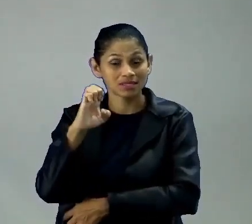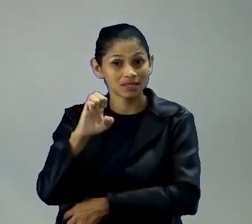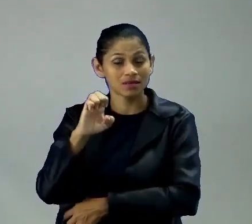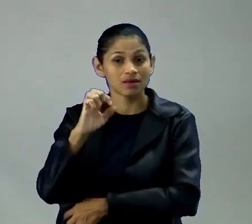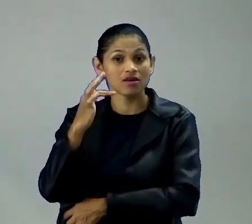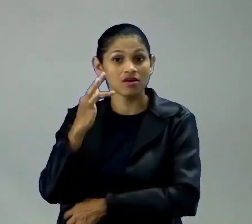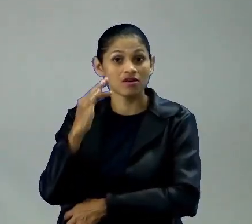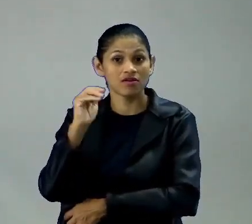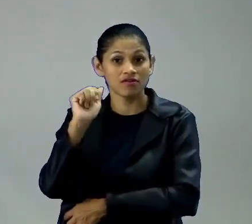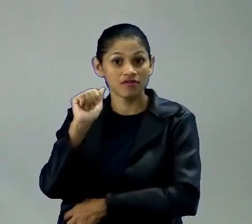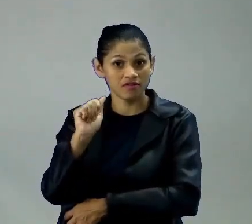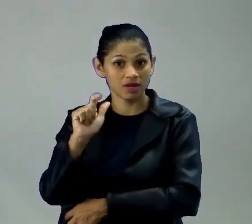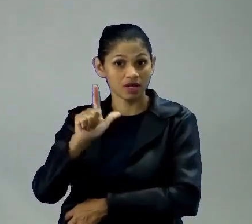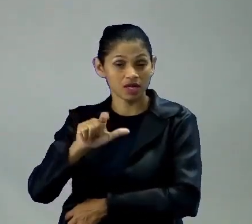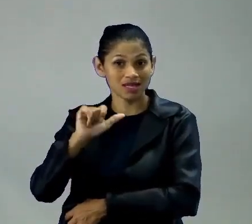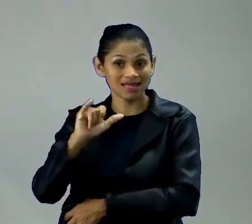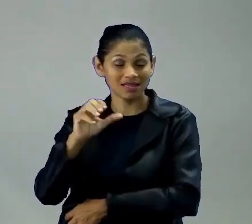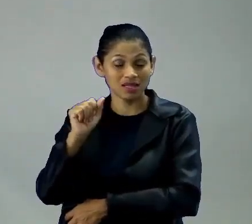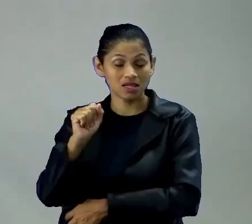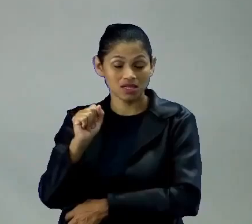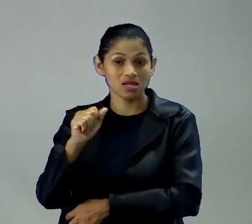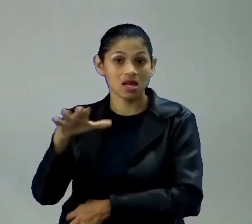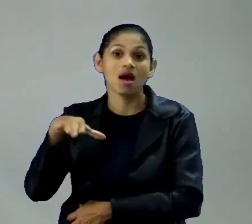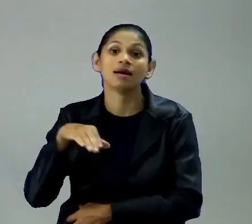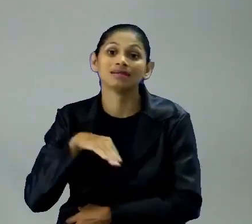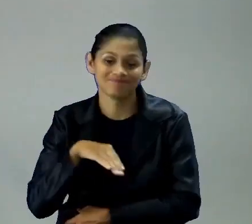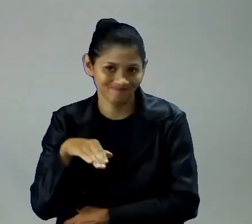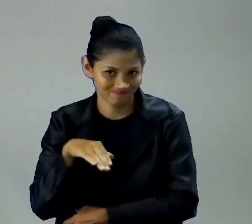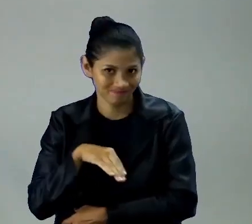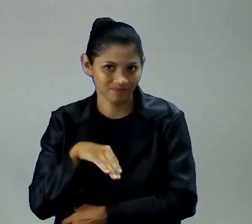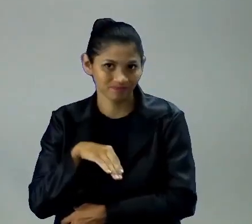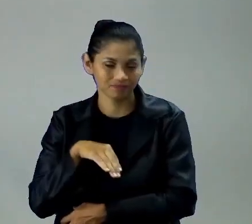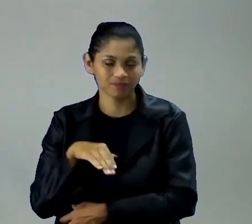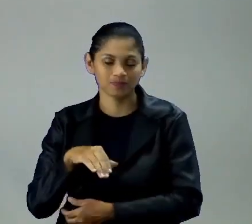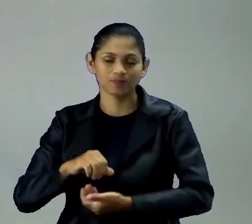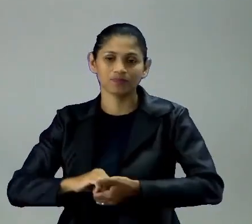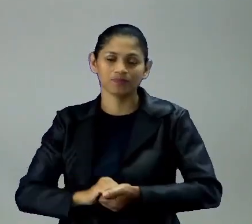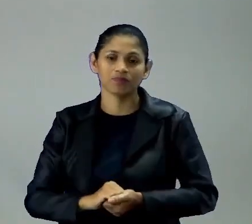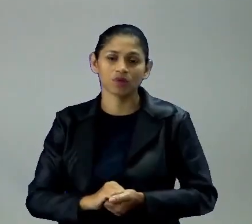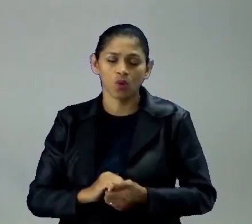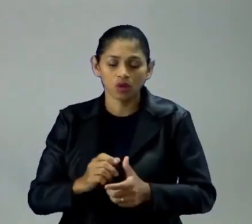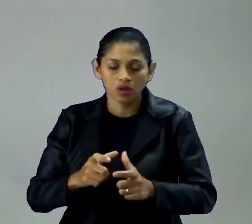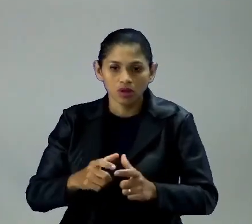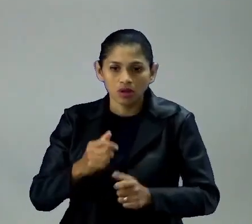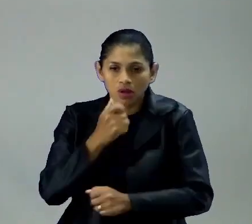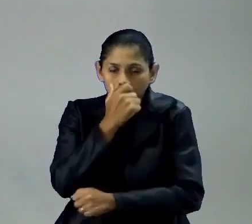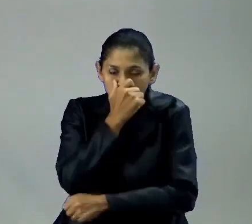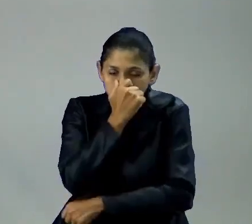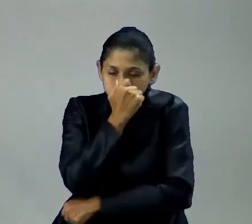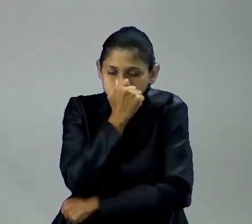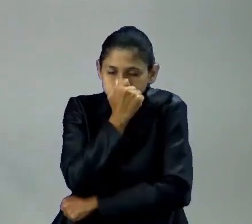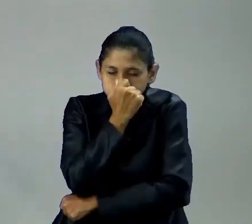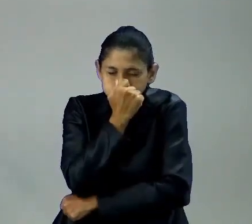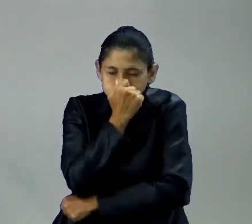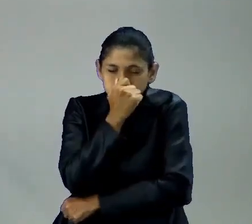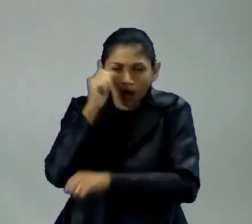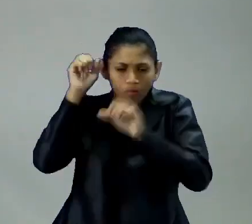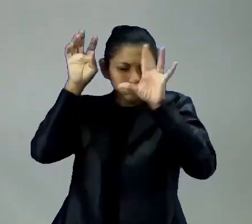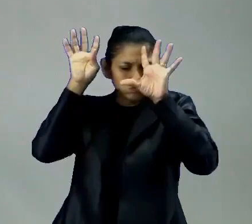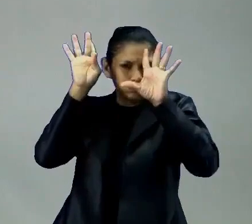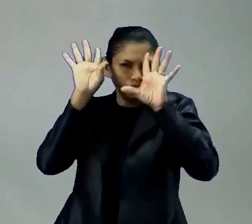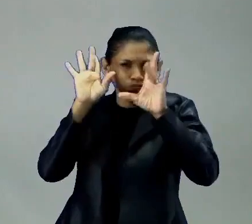Tá, é exatamente esse inchaço urbano que eu falei para vocês, né, quando a cidade, ela recebe grandes